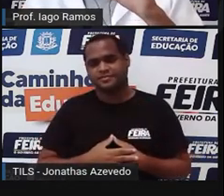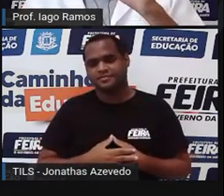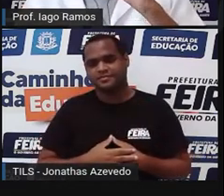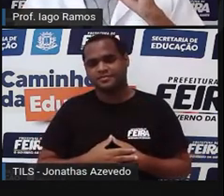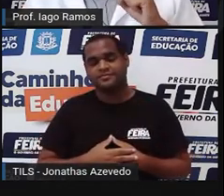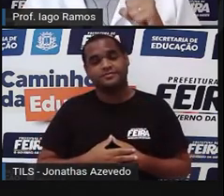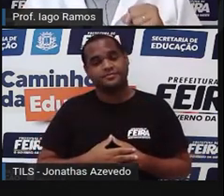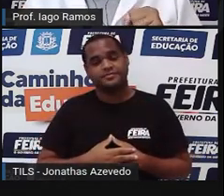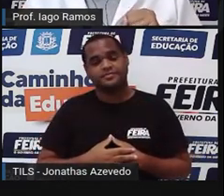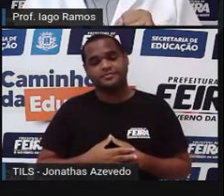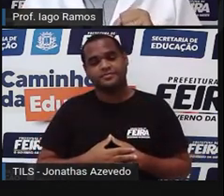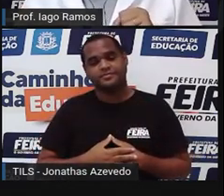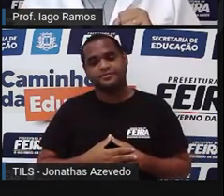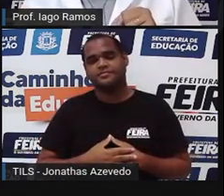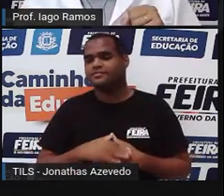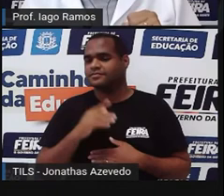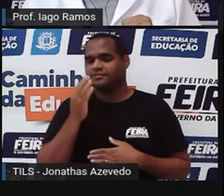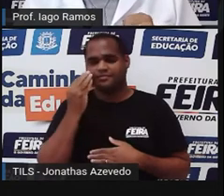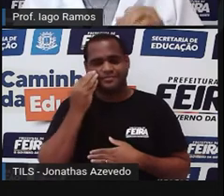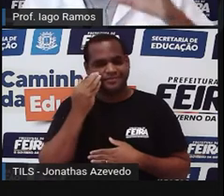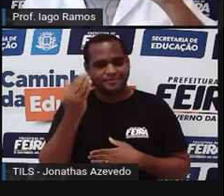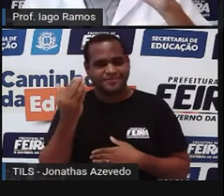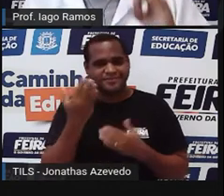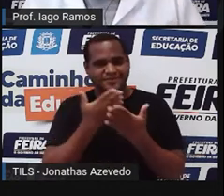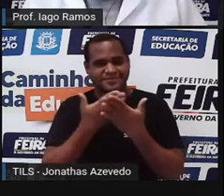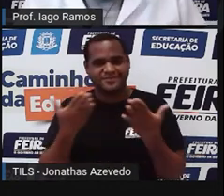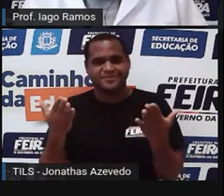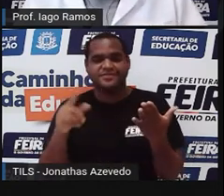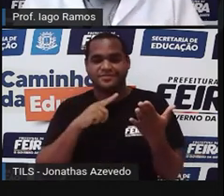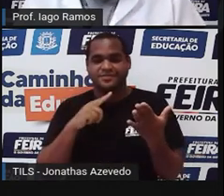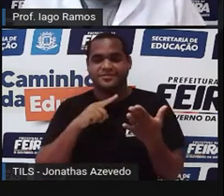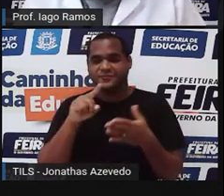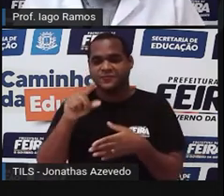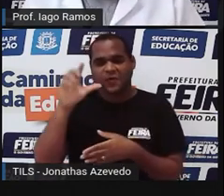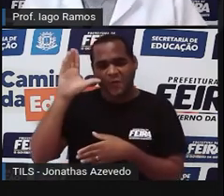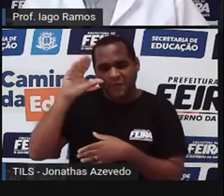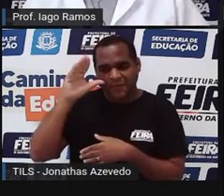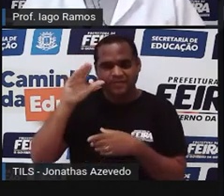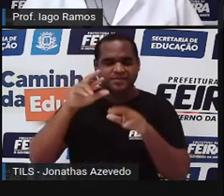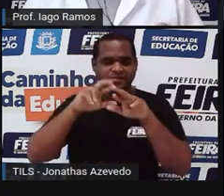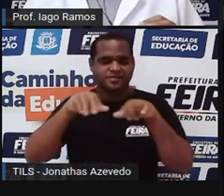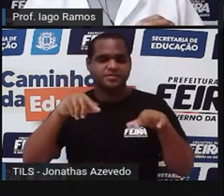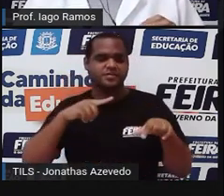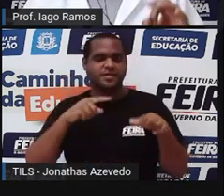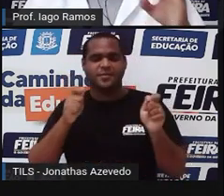Eu vou te mostrar como fazer isso. Está curioso? Está curiosa?